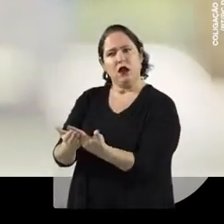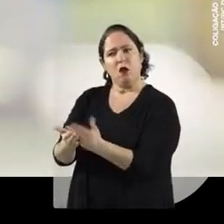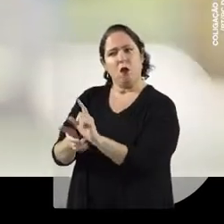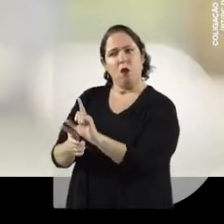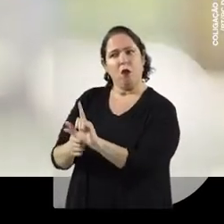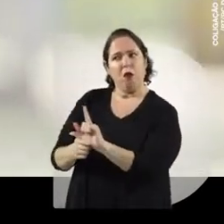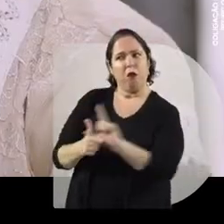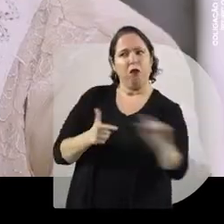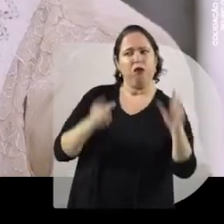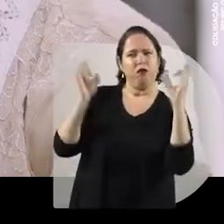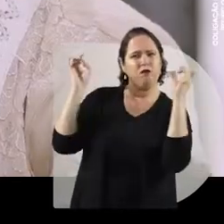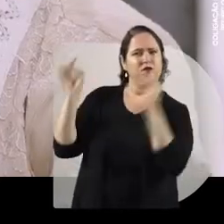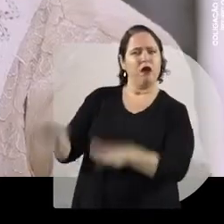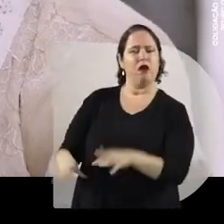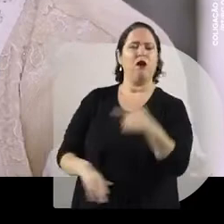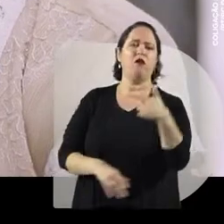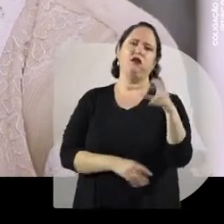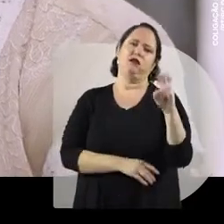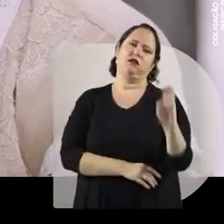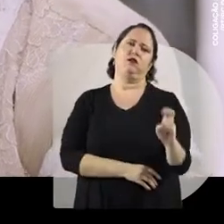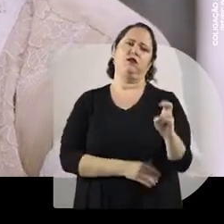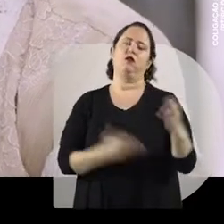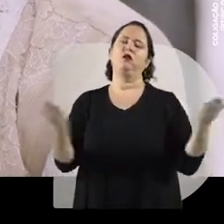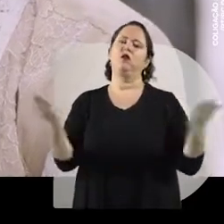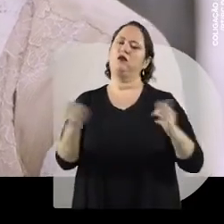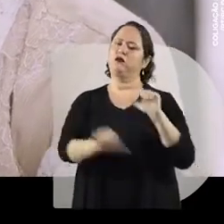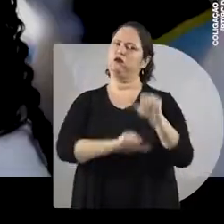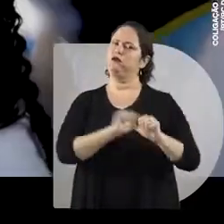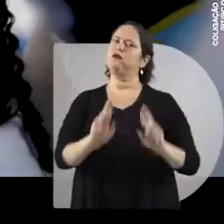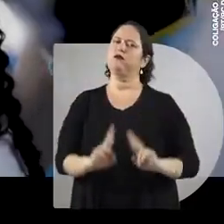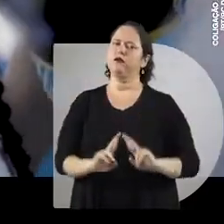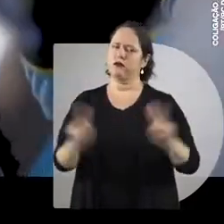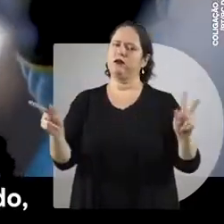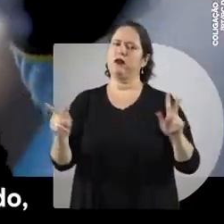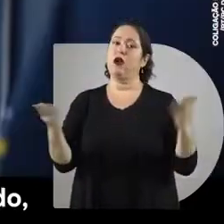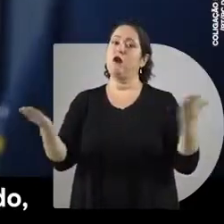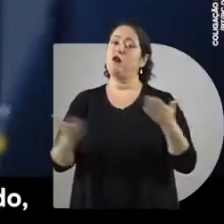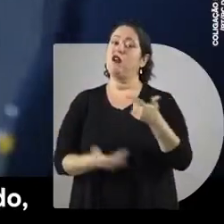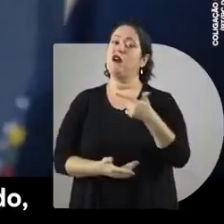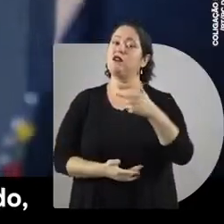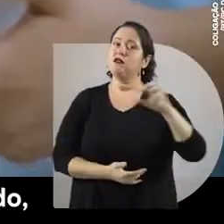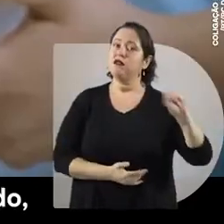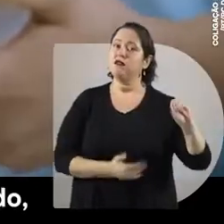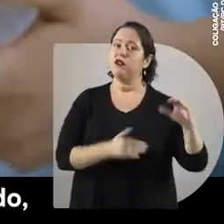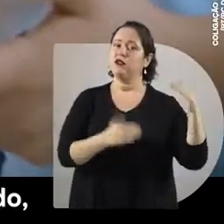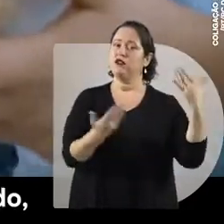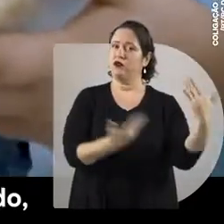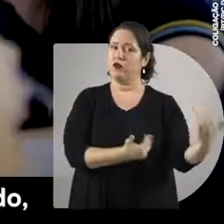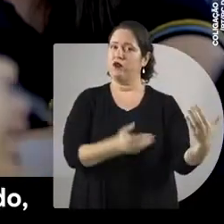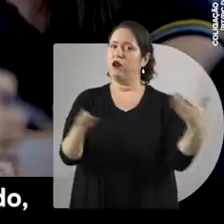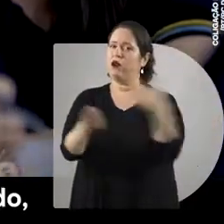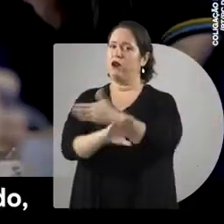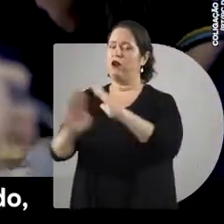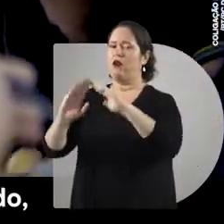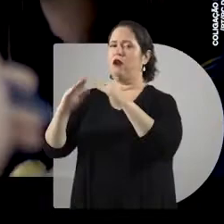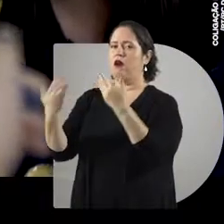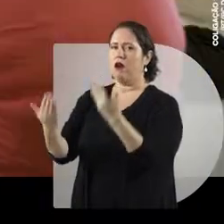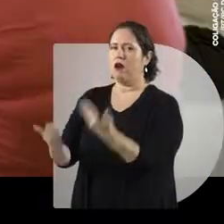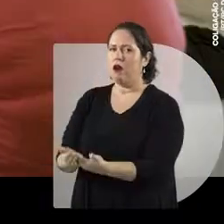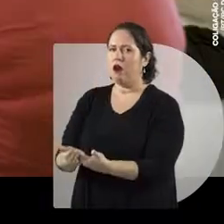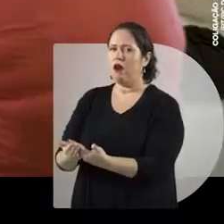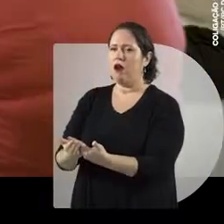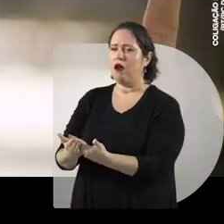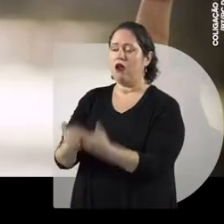estado de Pernambuco, 25 abandonavam durante o ano. E hoje, de cada 100 jovens que entram na escola do estado,